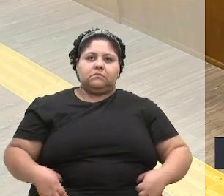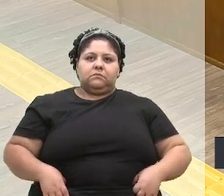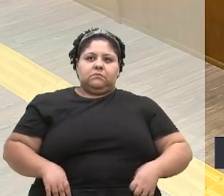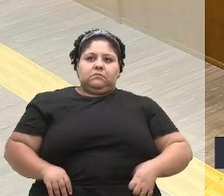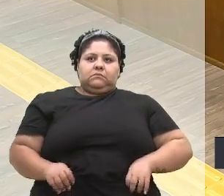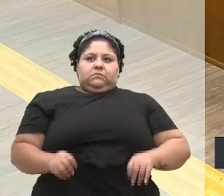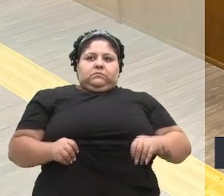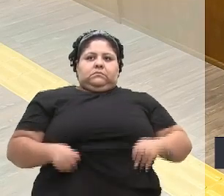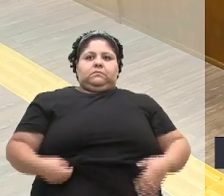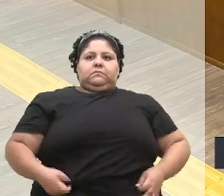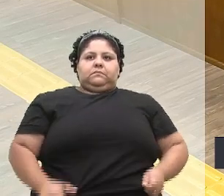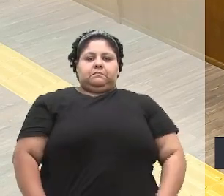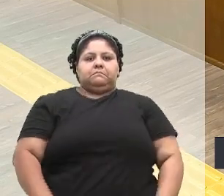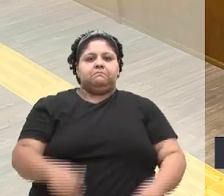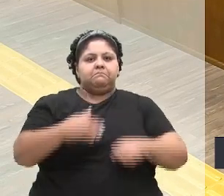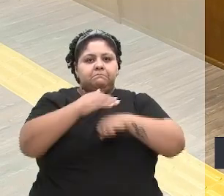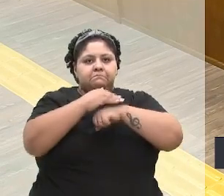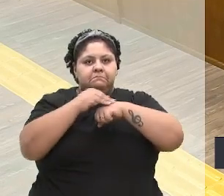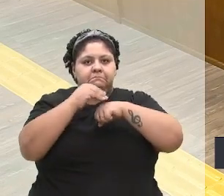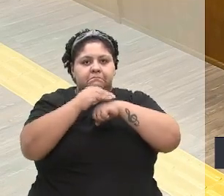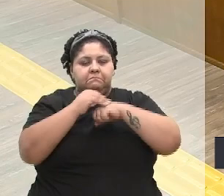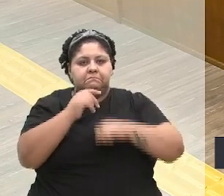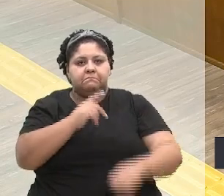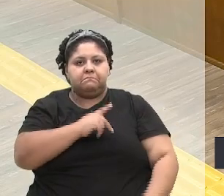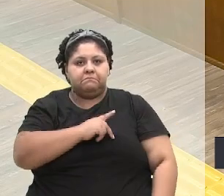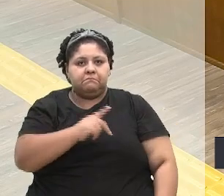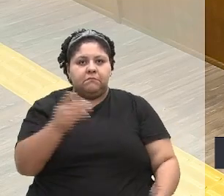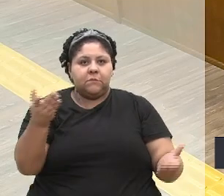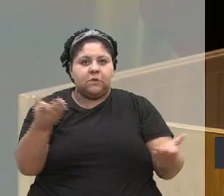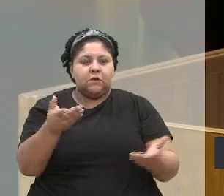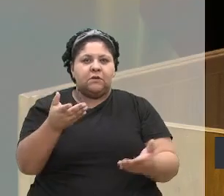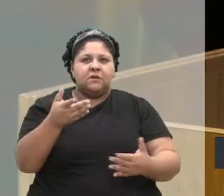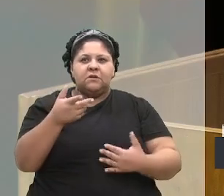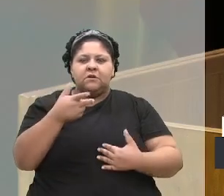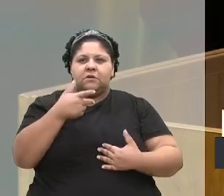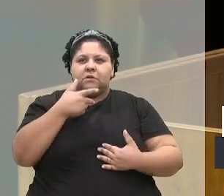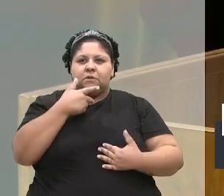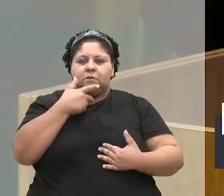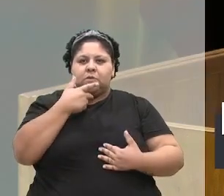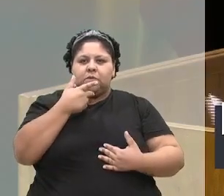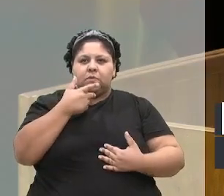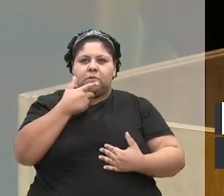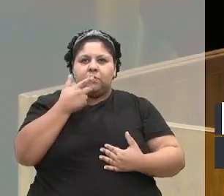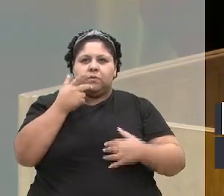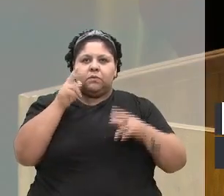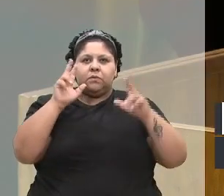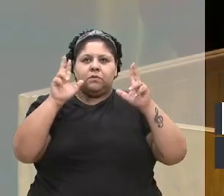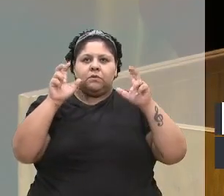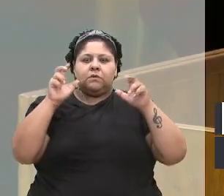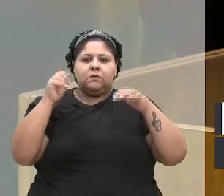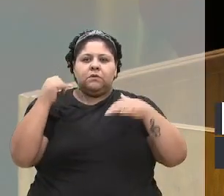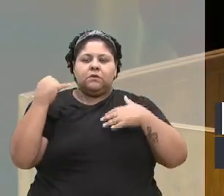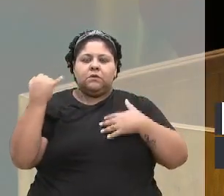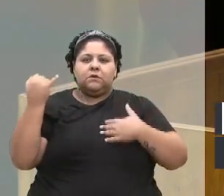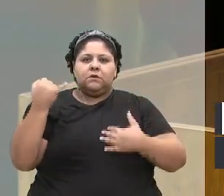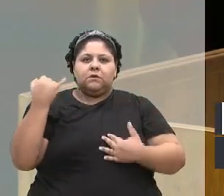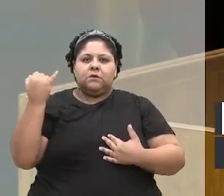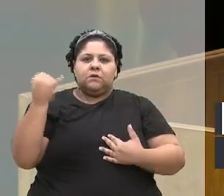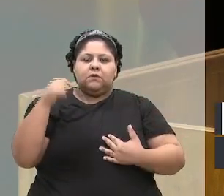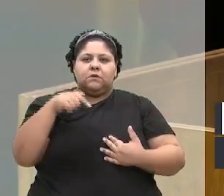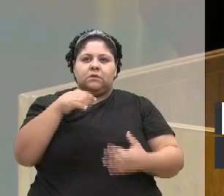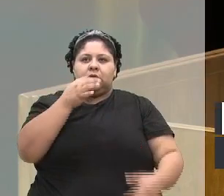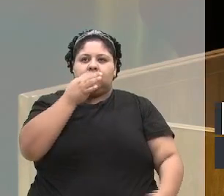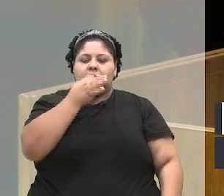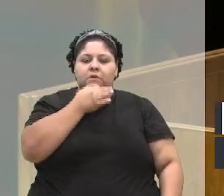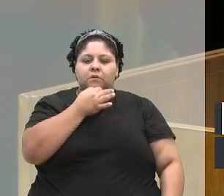Estimado presidente, hoje estamos aqui falando de temas de extrema importância para a nossa cidade de Caxias do